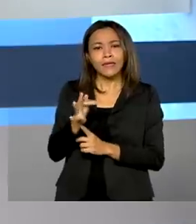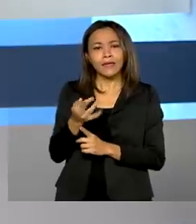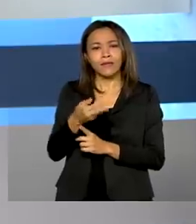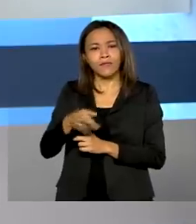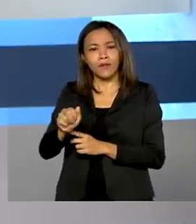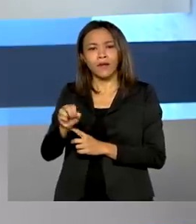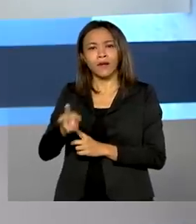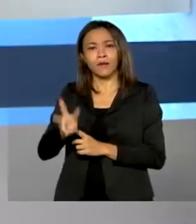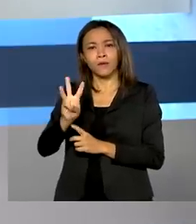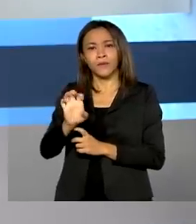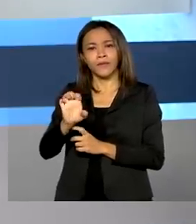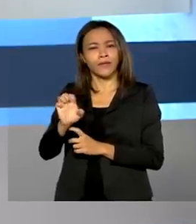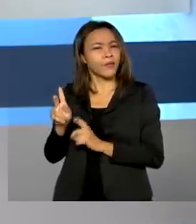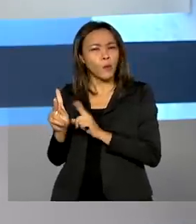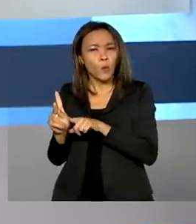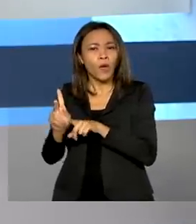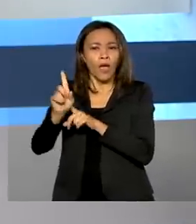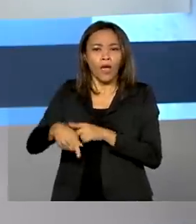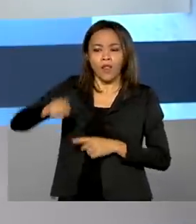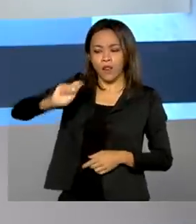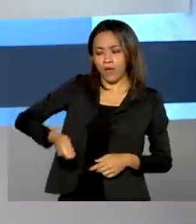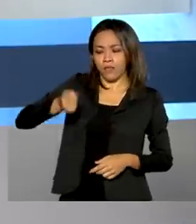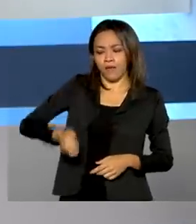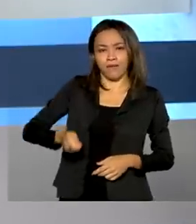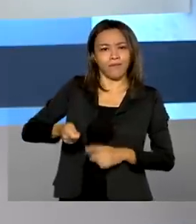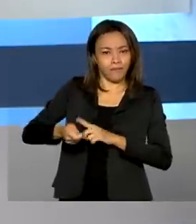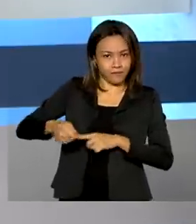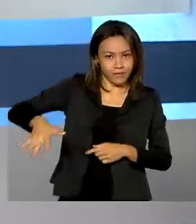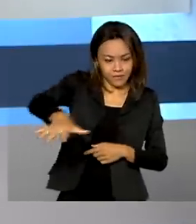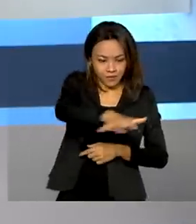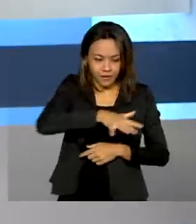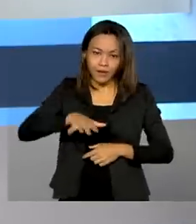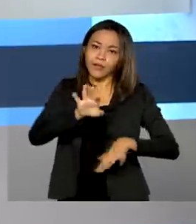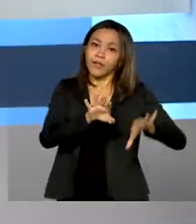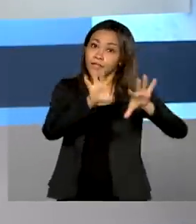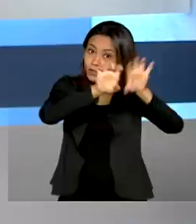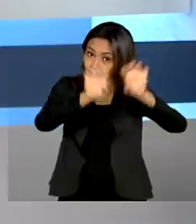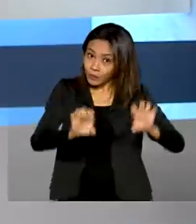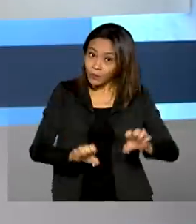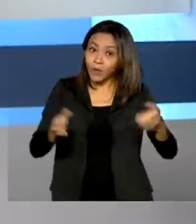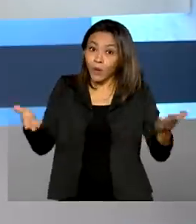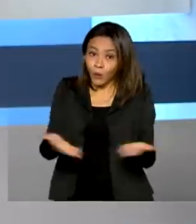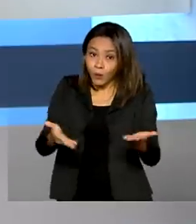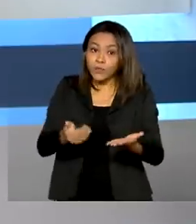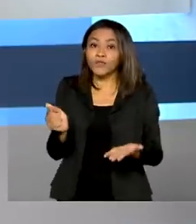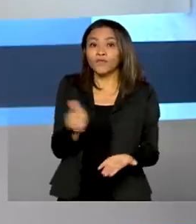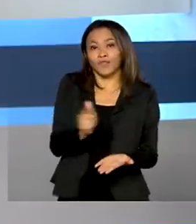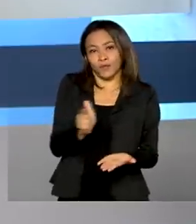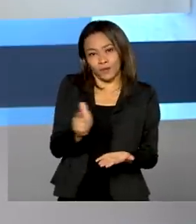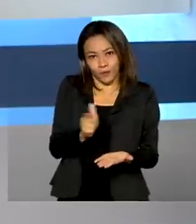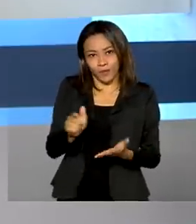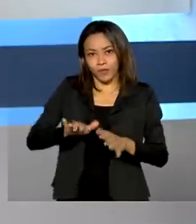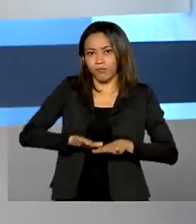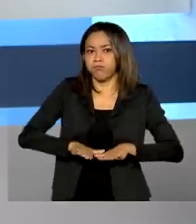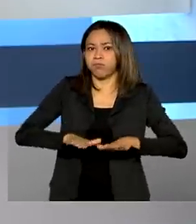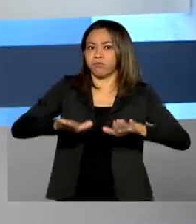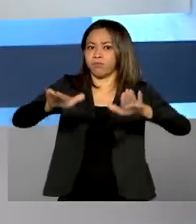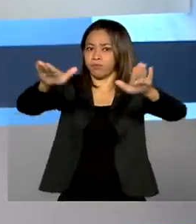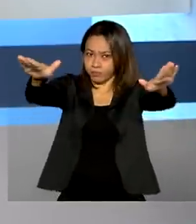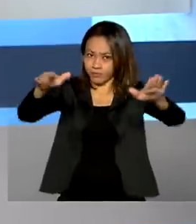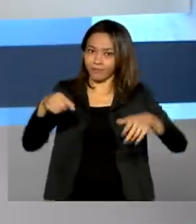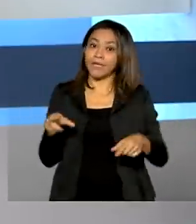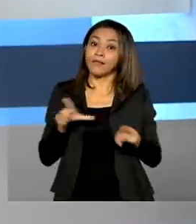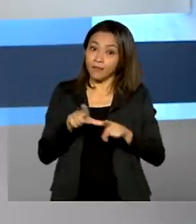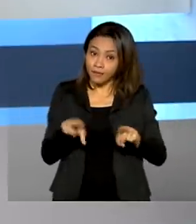marca uma série de leilões no setor de infraestrutura. Só hoje devem ser arrematados 22 aeroportos. A ação também